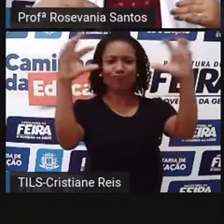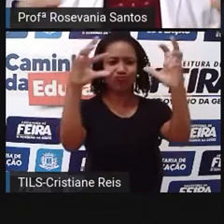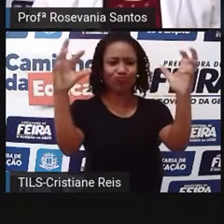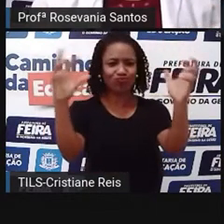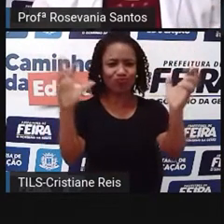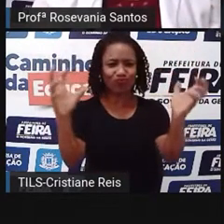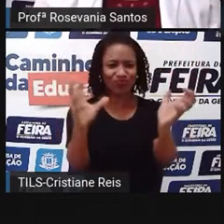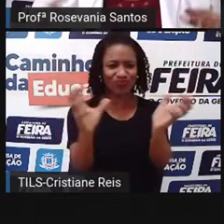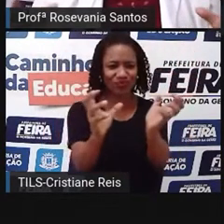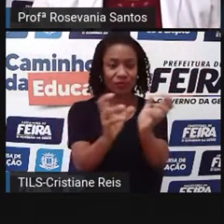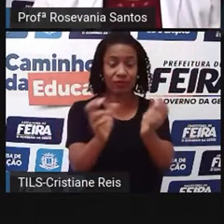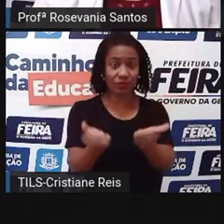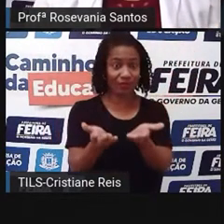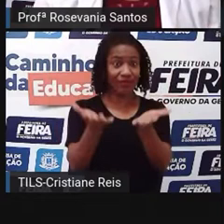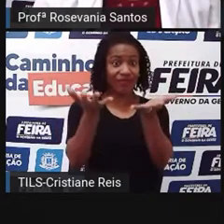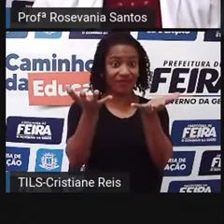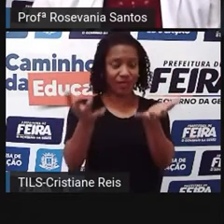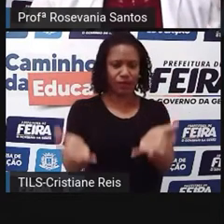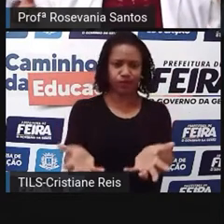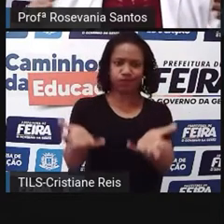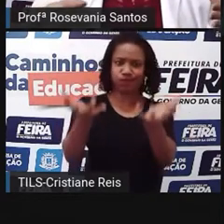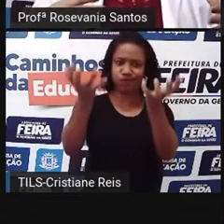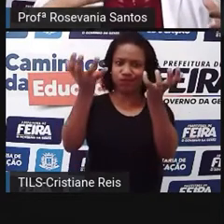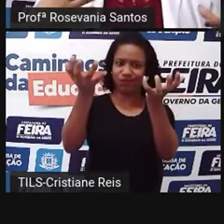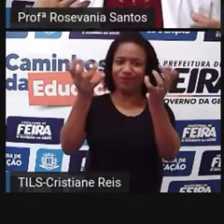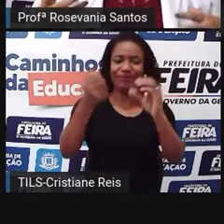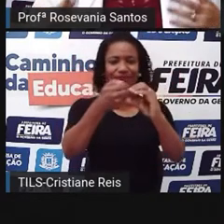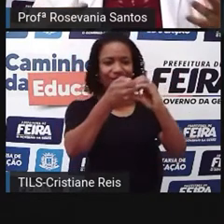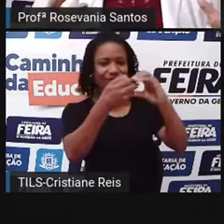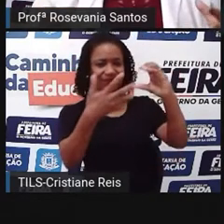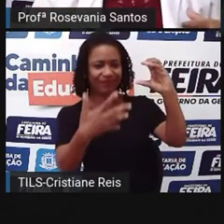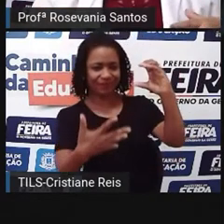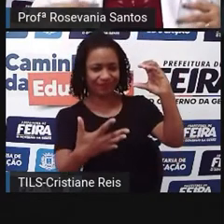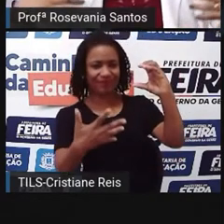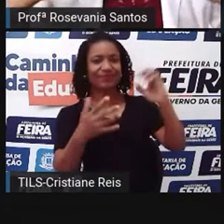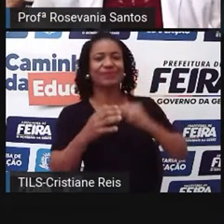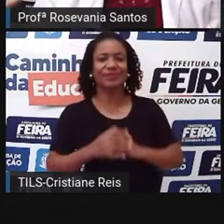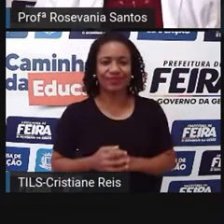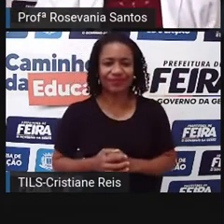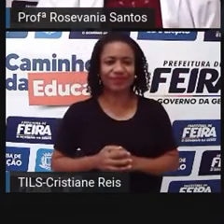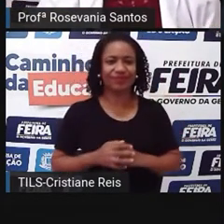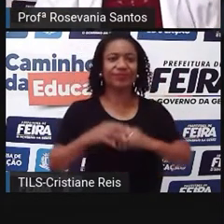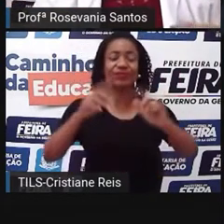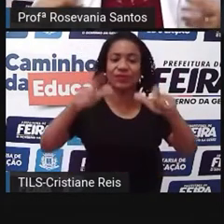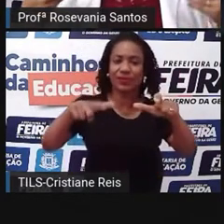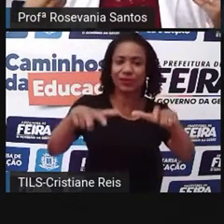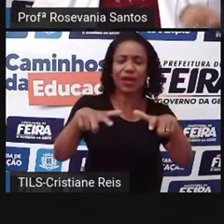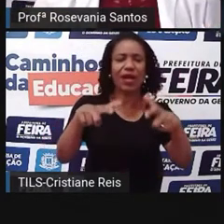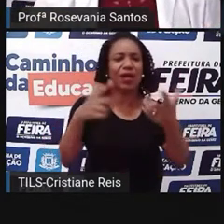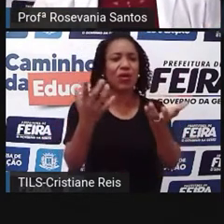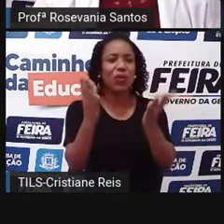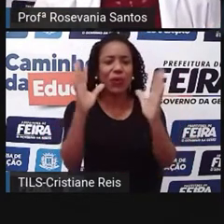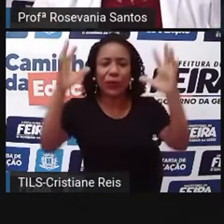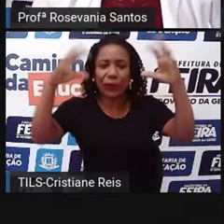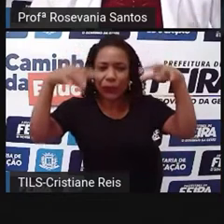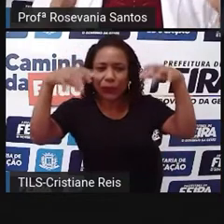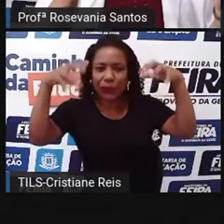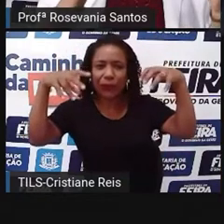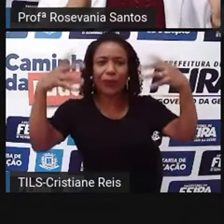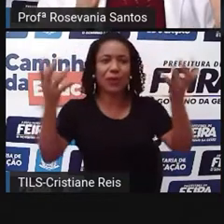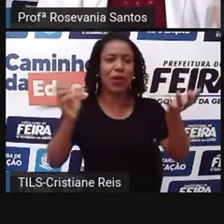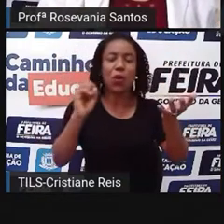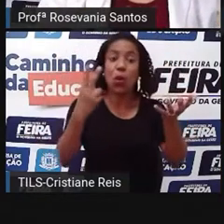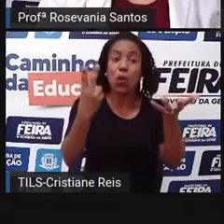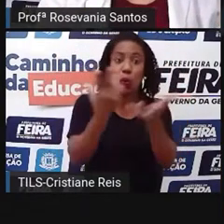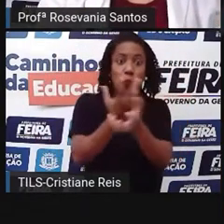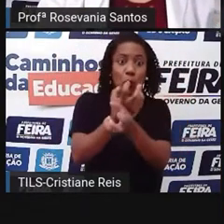Você vai logo ter características, assim, ligadas se é um local úmido, se é um local seco. E você